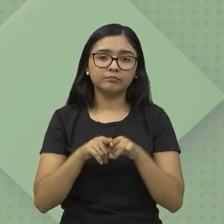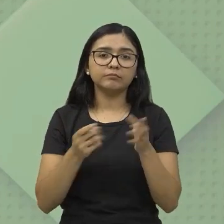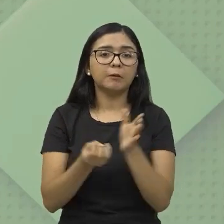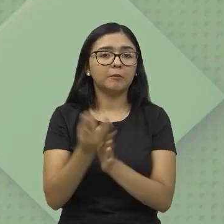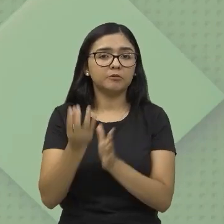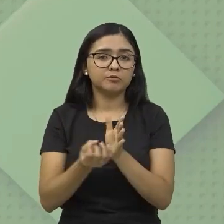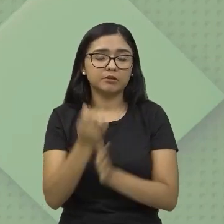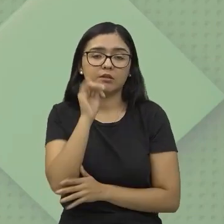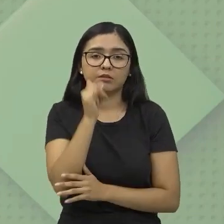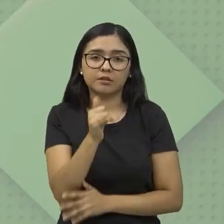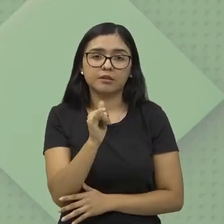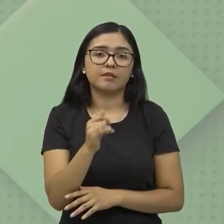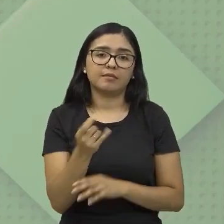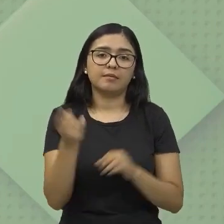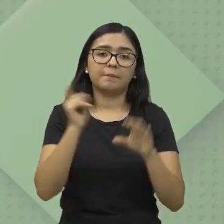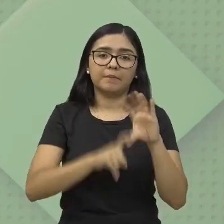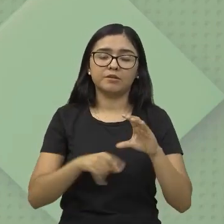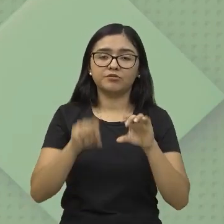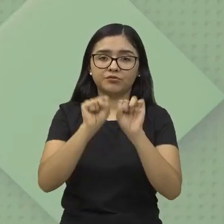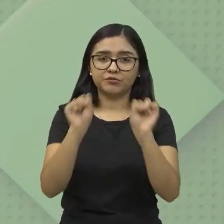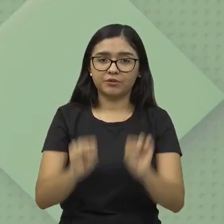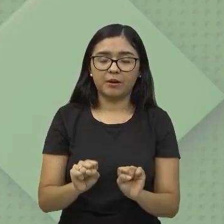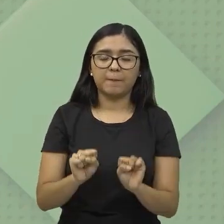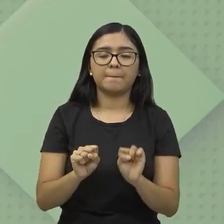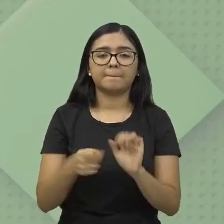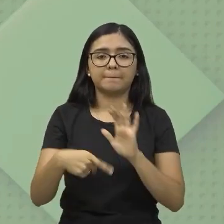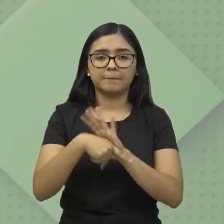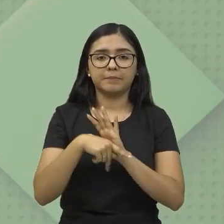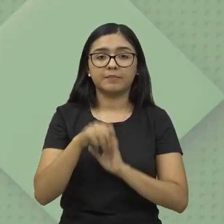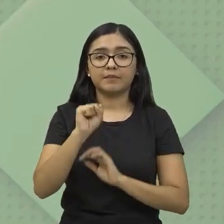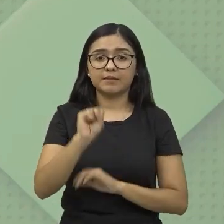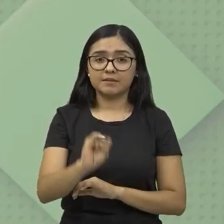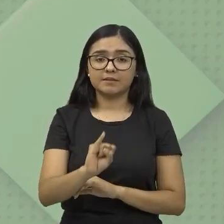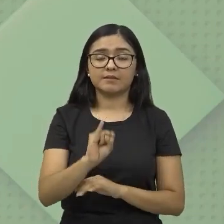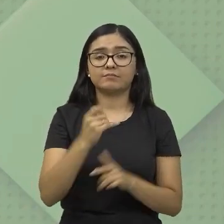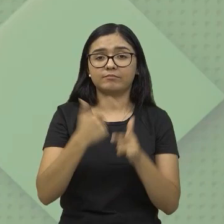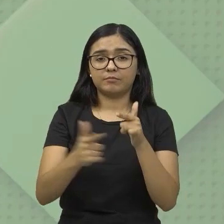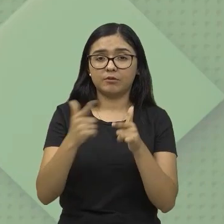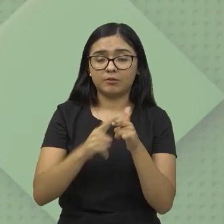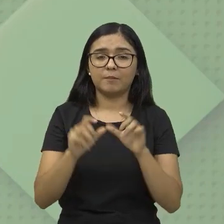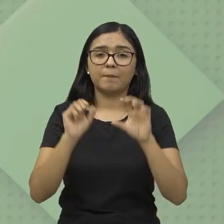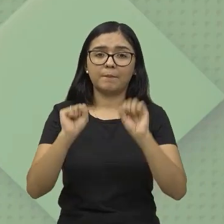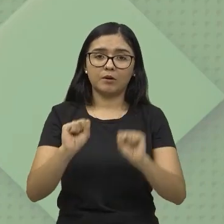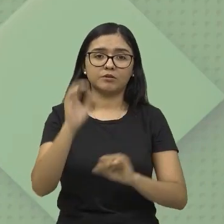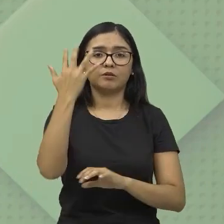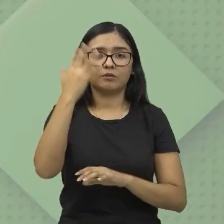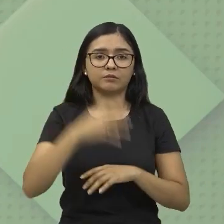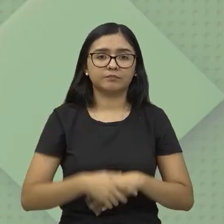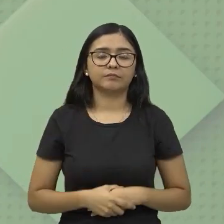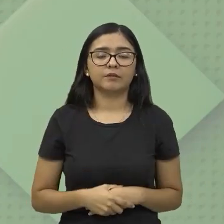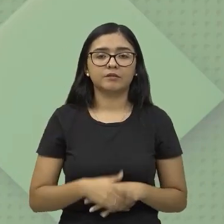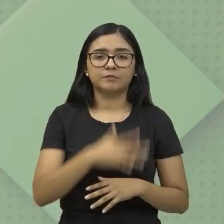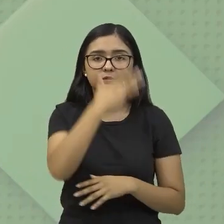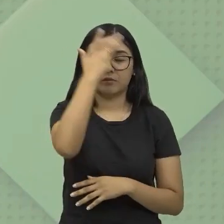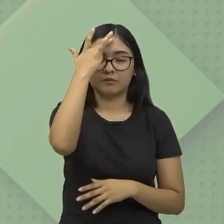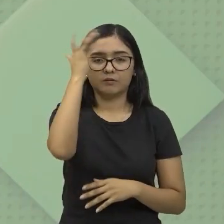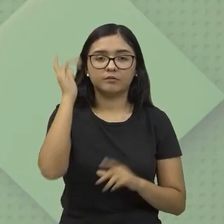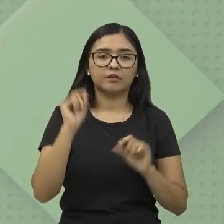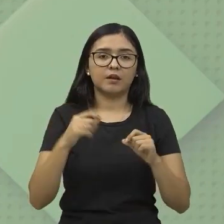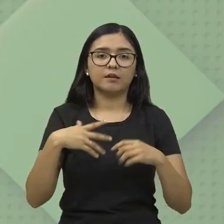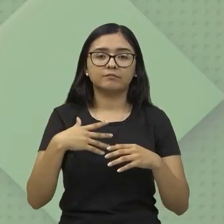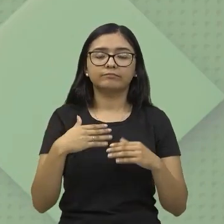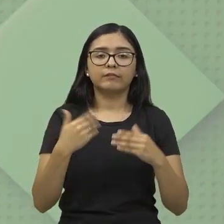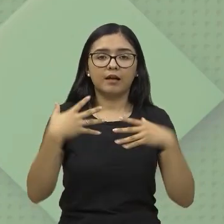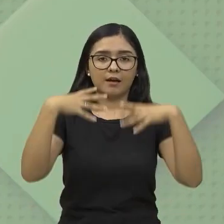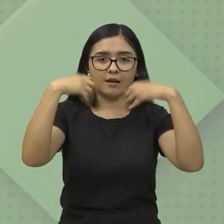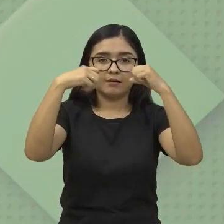a fonte de energia depende desse sistema, se ele cair ou se ele falhar, pode ocorrer aí das pessoas, né, terem apagões.